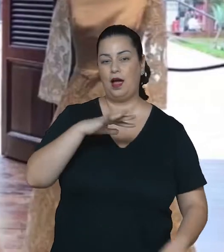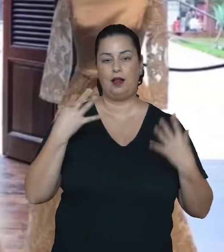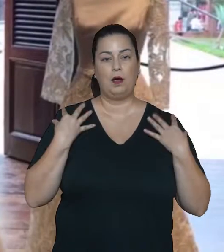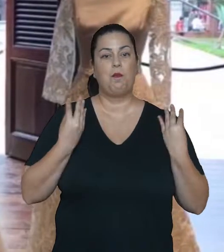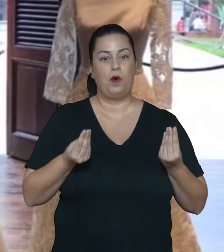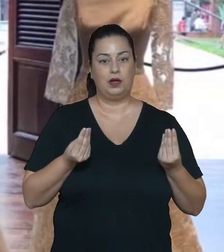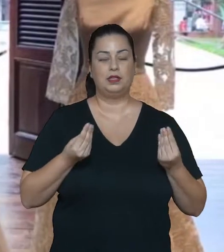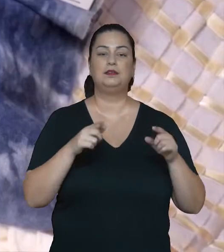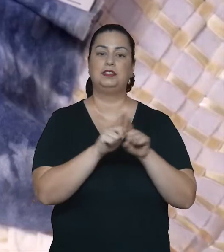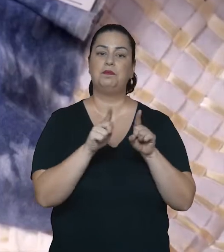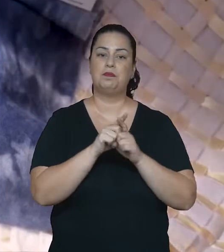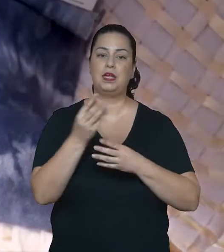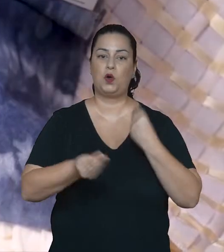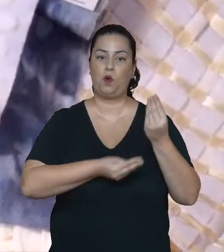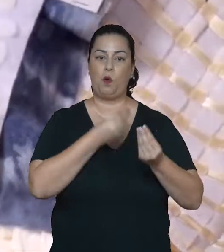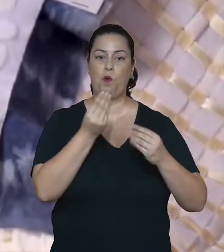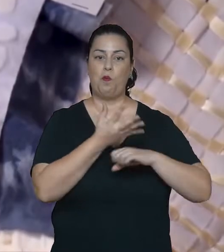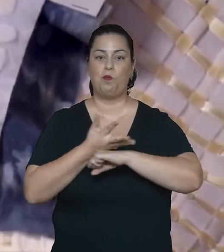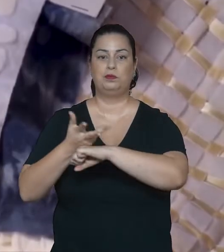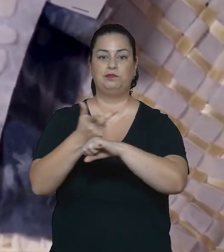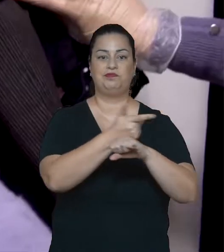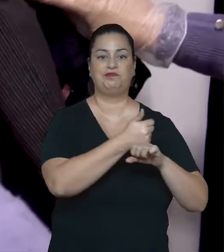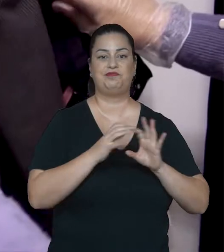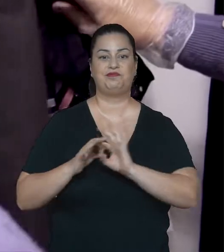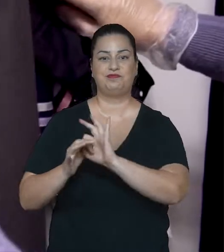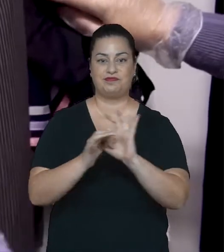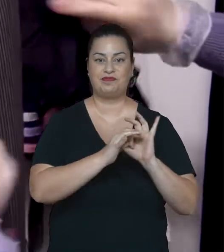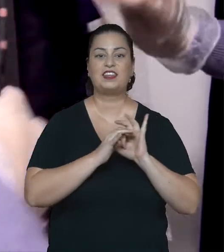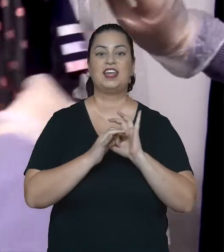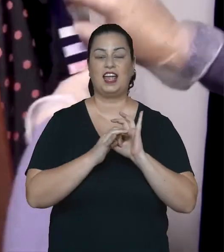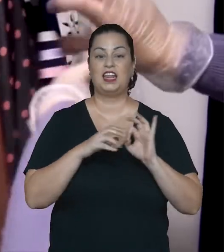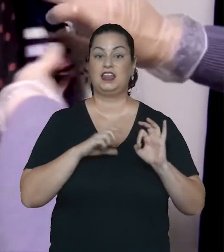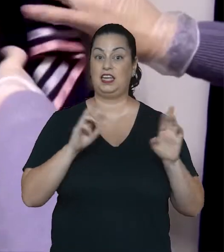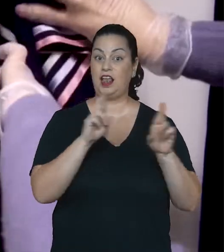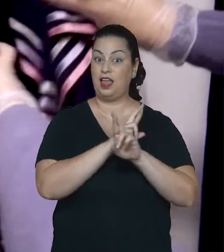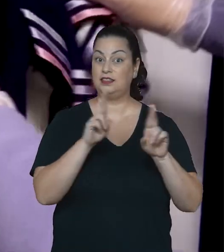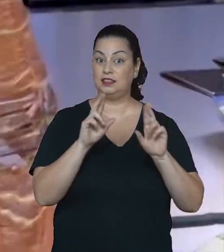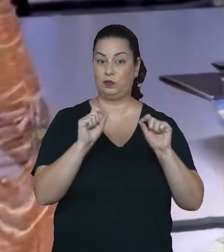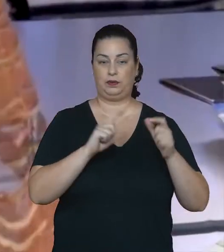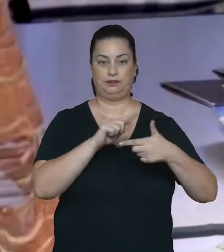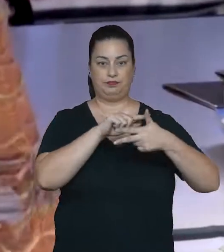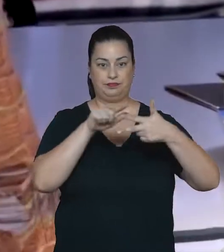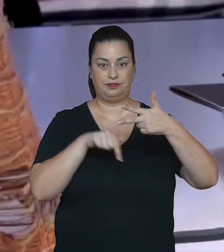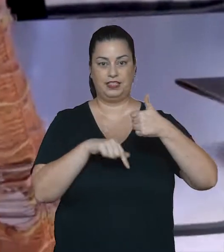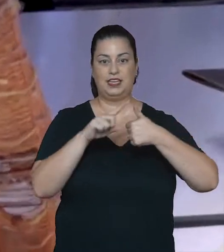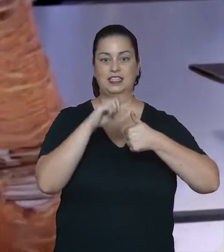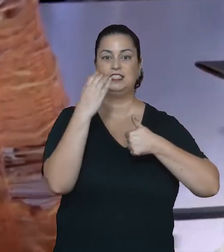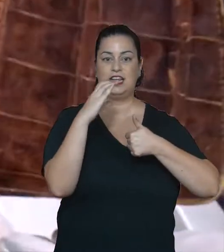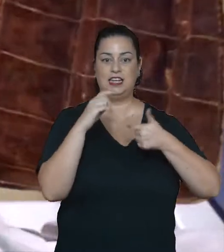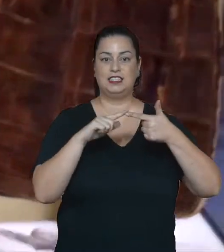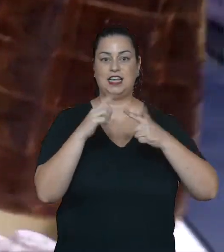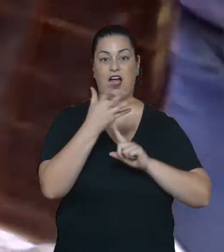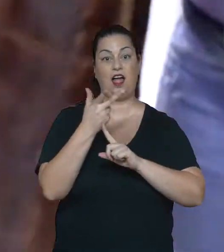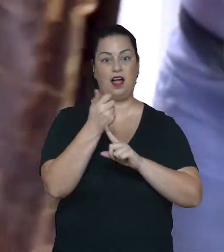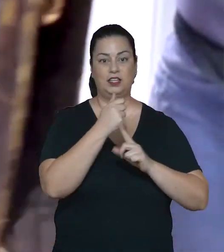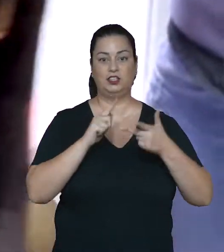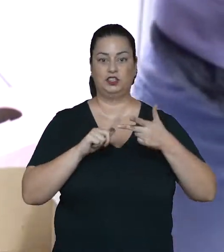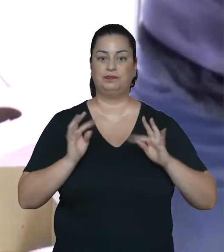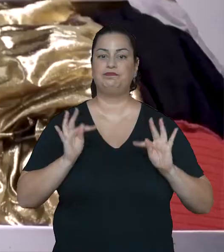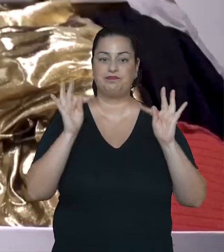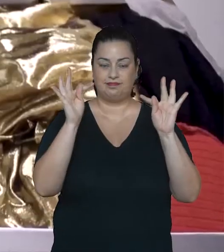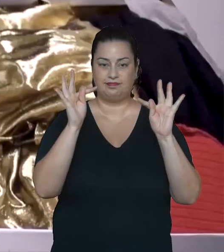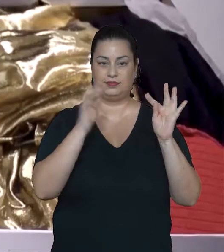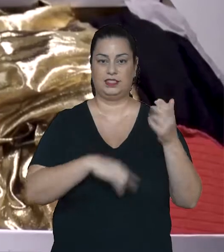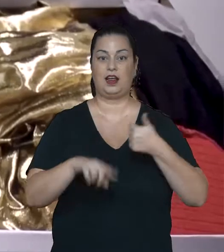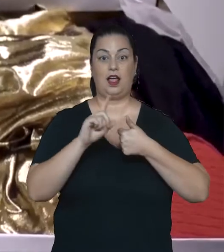oportunidade de conhecer a área da moda e a sua dinâmica interdisciplinar, que corresponde a uma relação entre três campos,